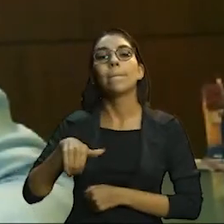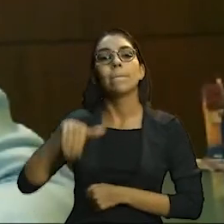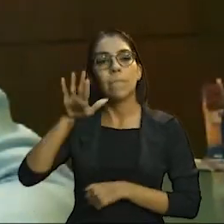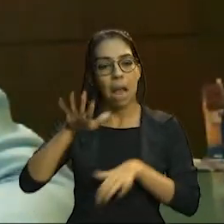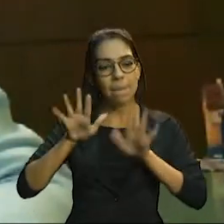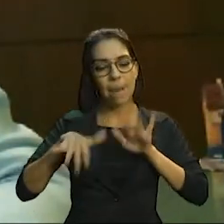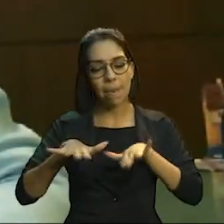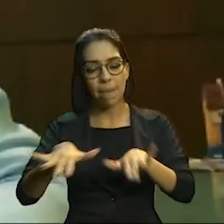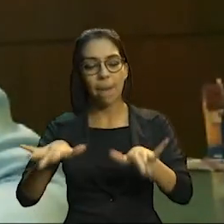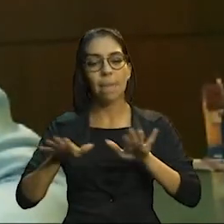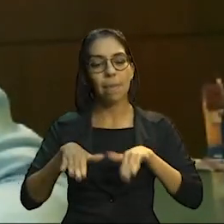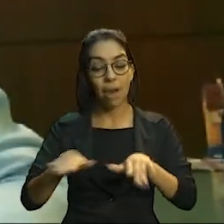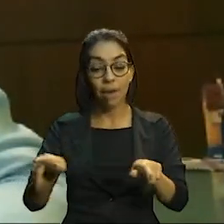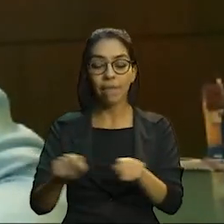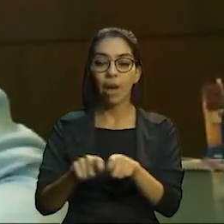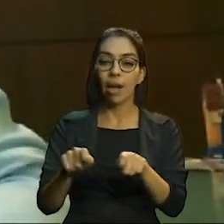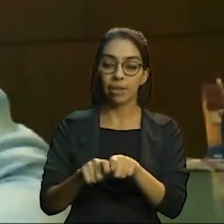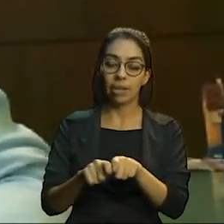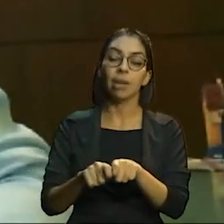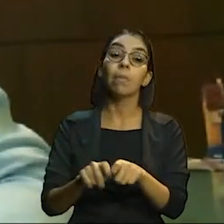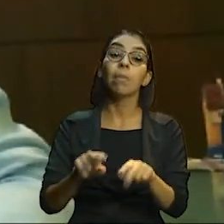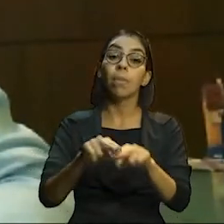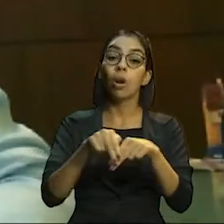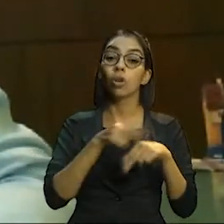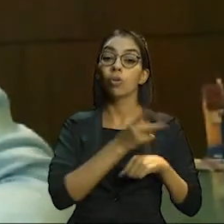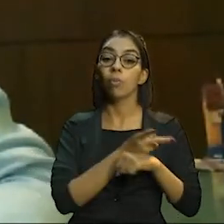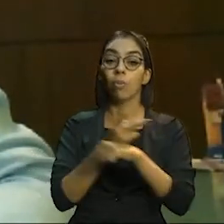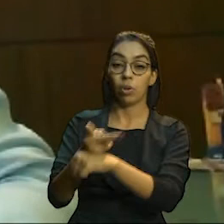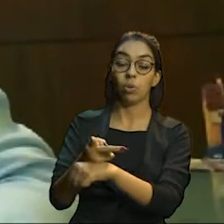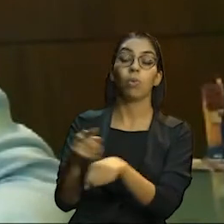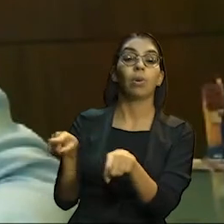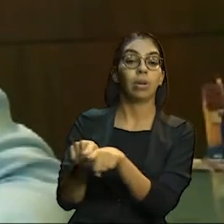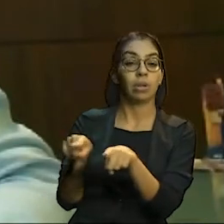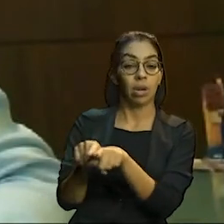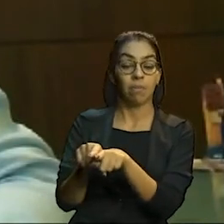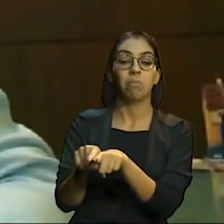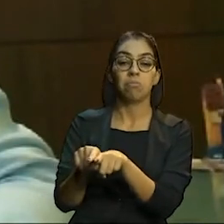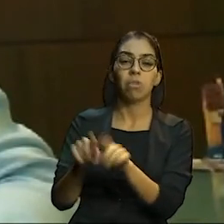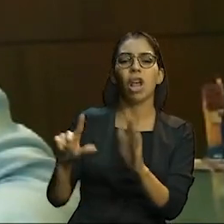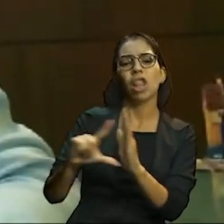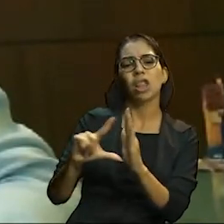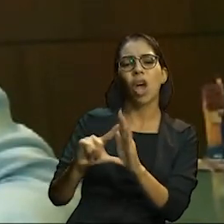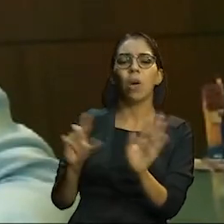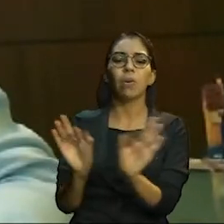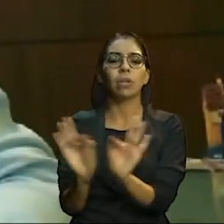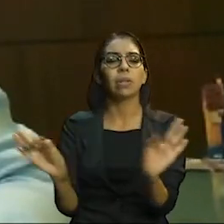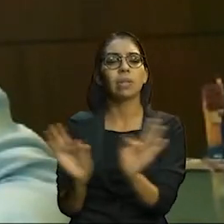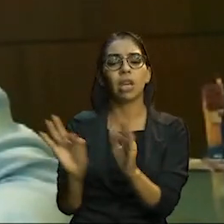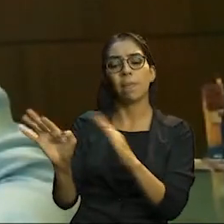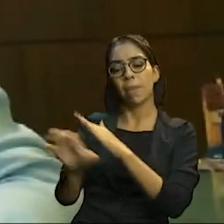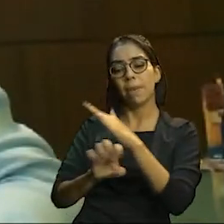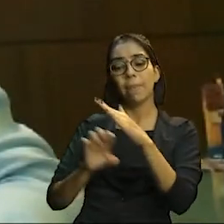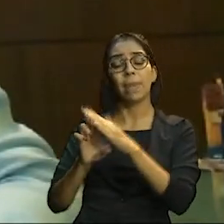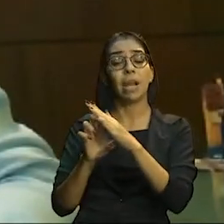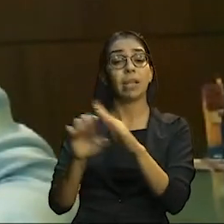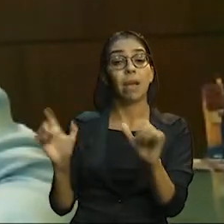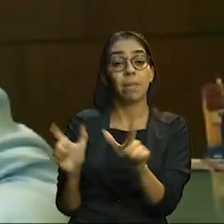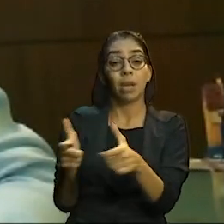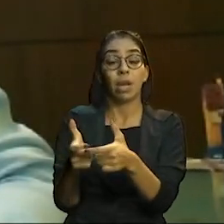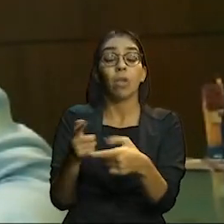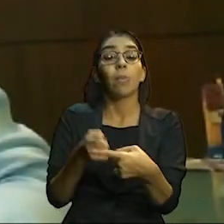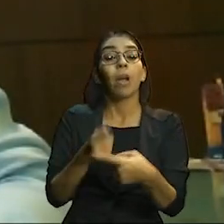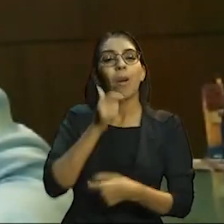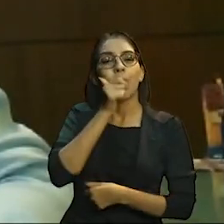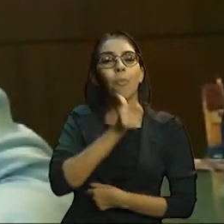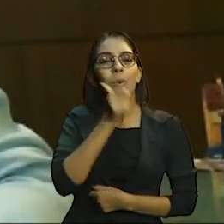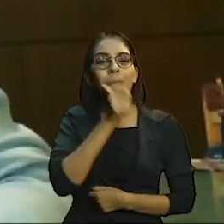confecções, as pessoas também buscam na confecção, criam pequenas empresas, porque a mulher em casa